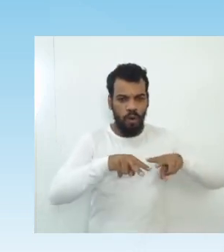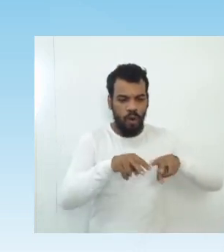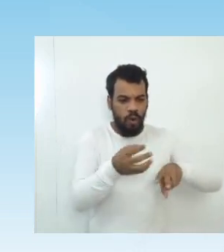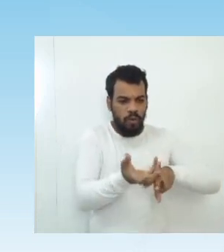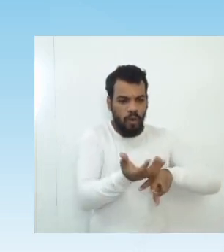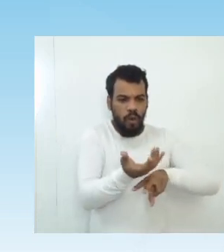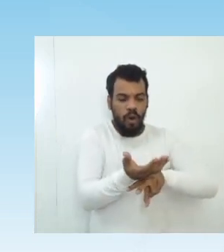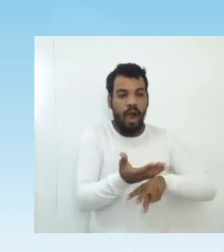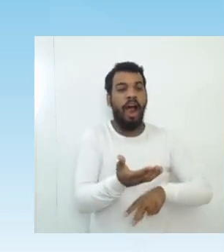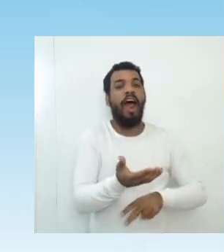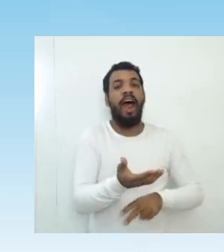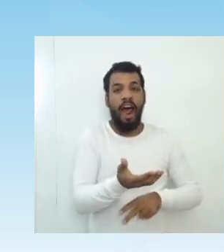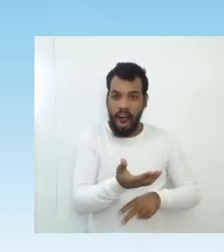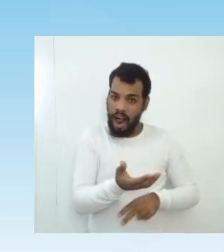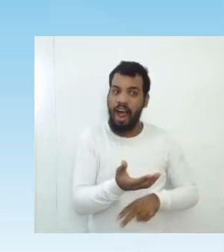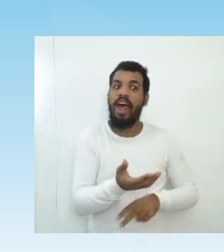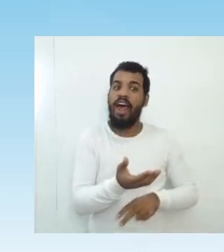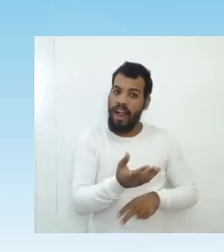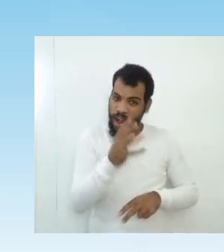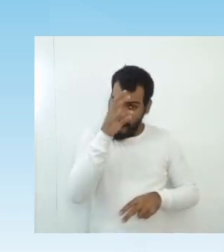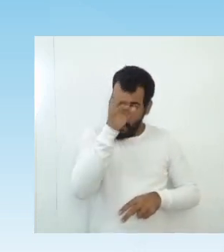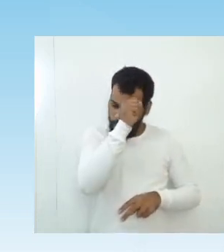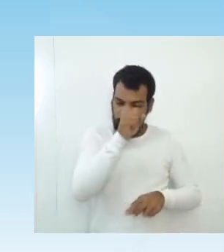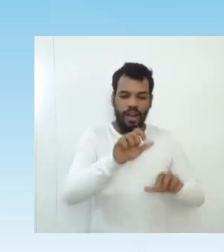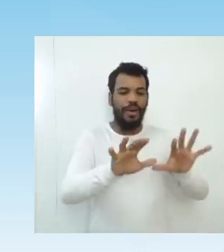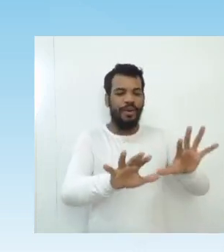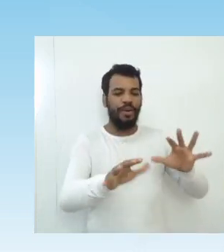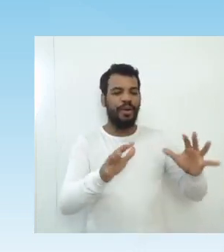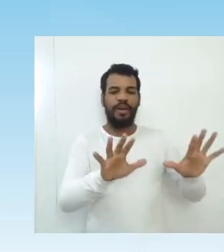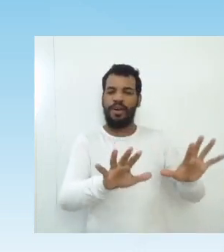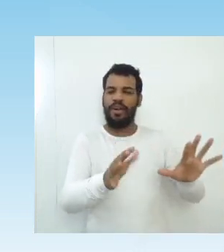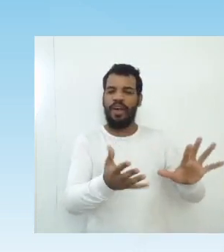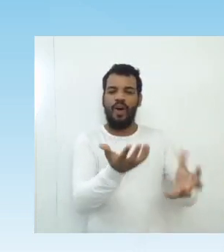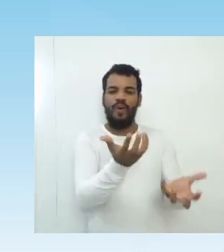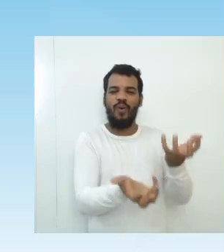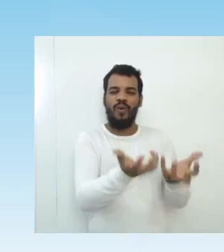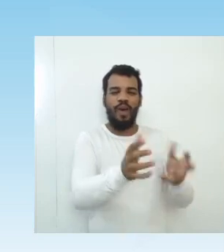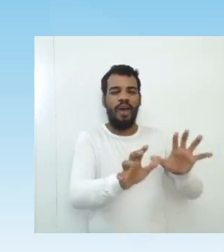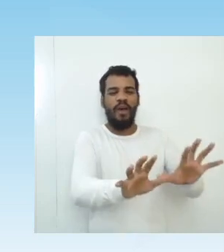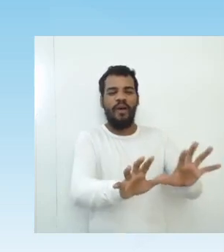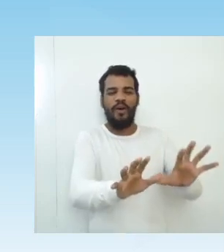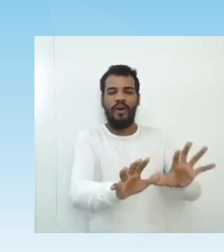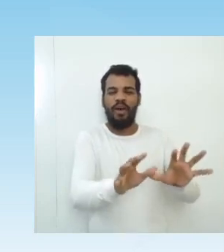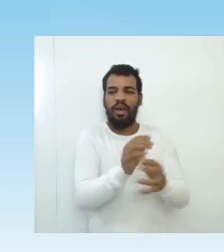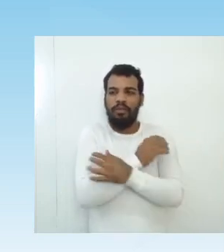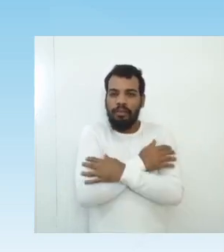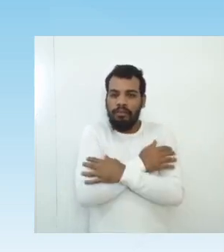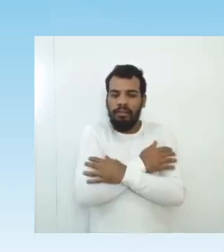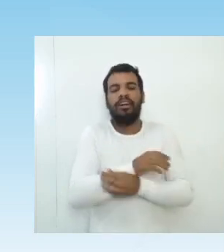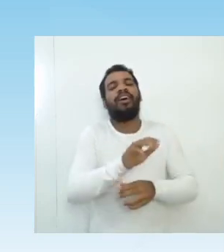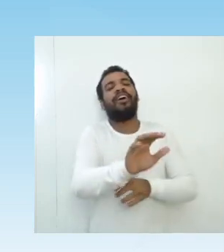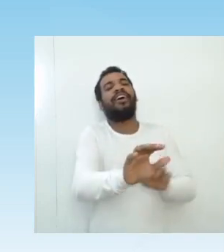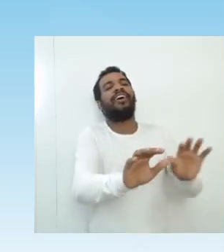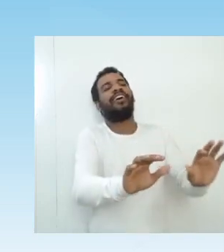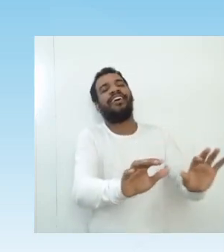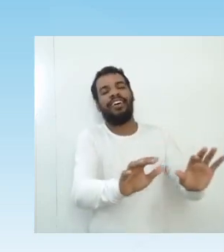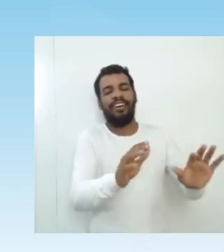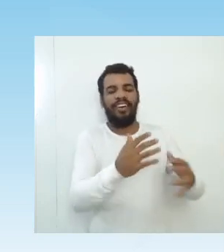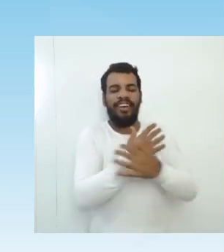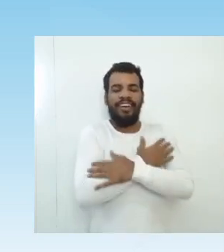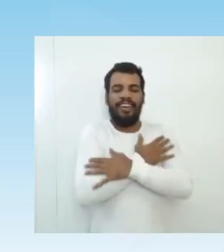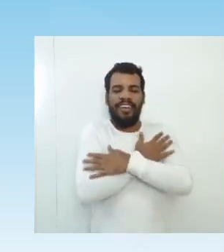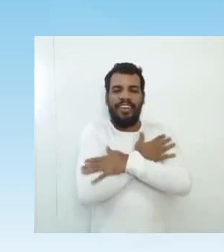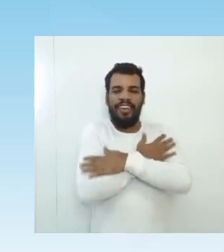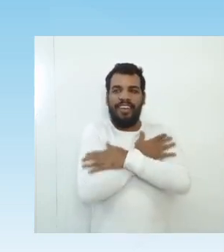alimentos e ter uma fonte de calor e luz nas noites frias e escuras. E aí, alguns